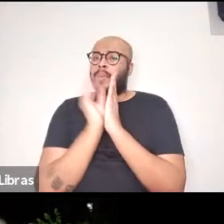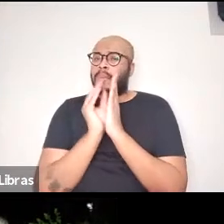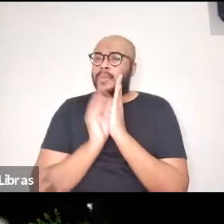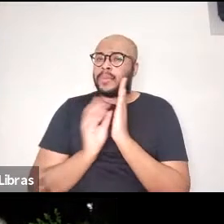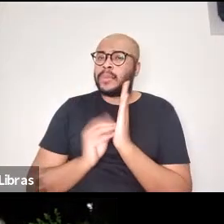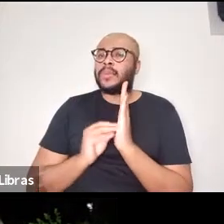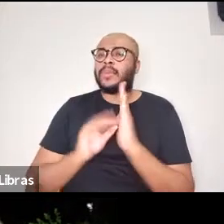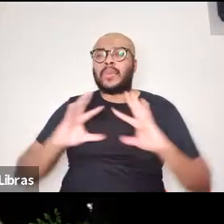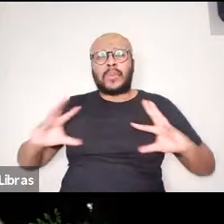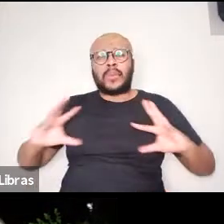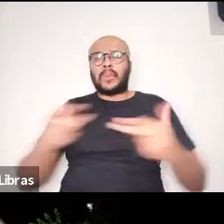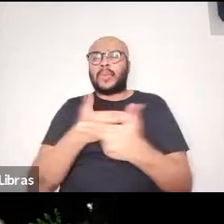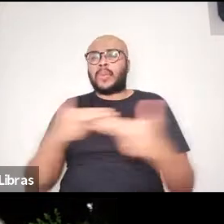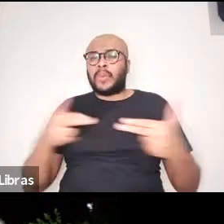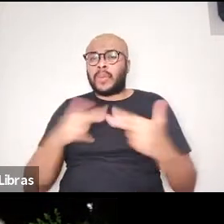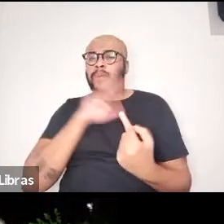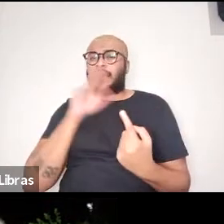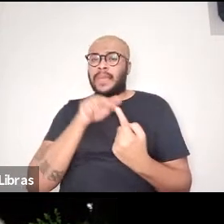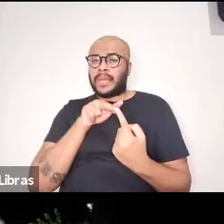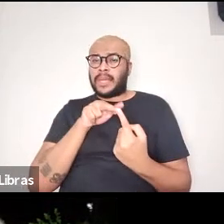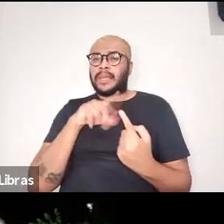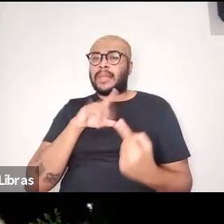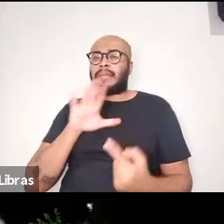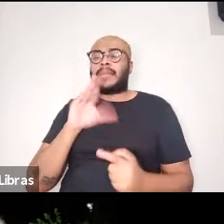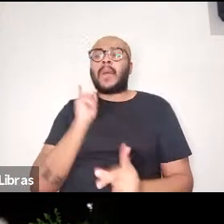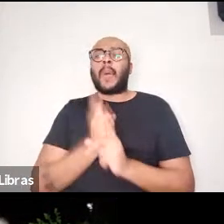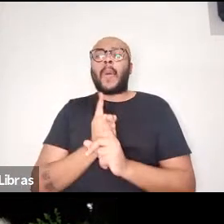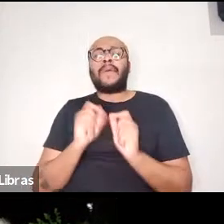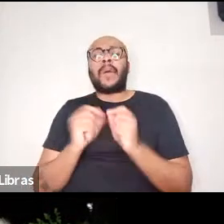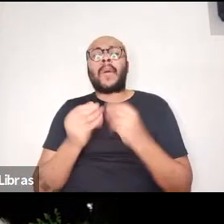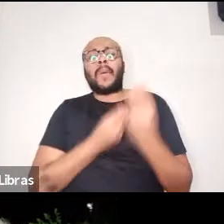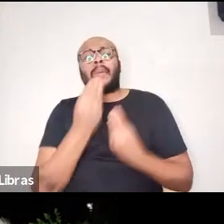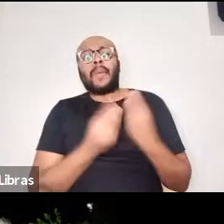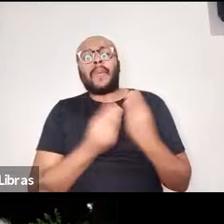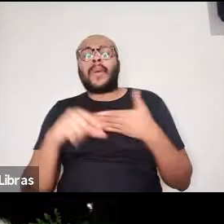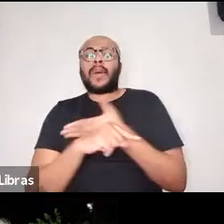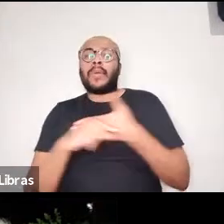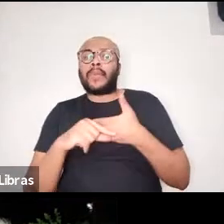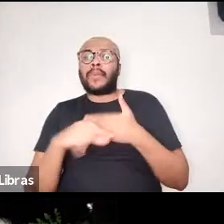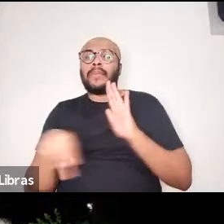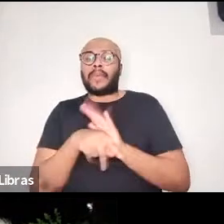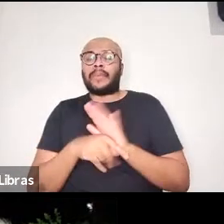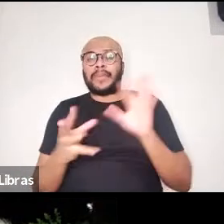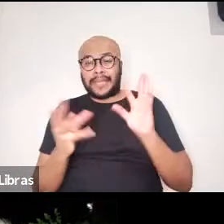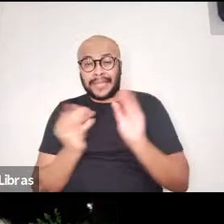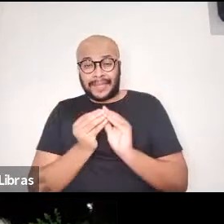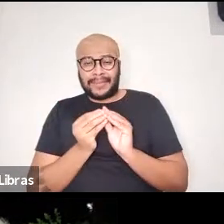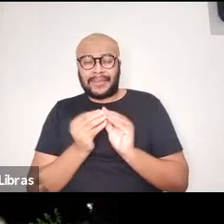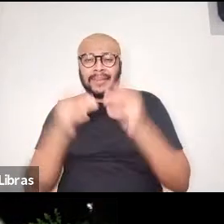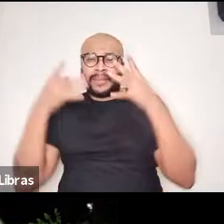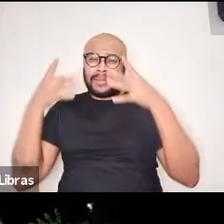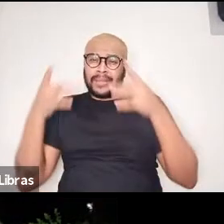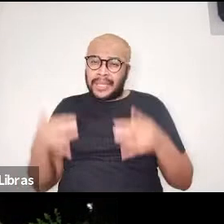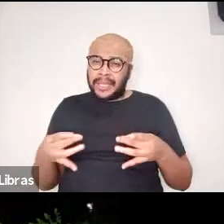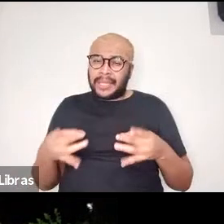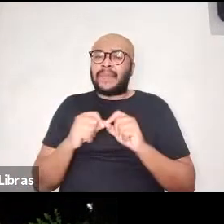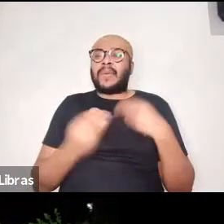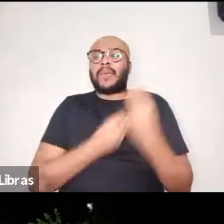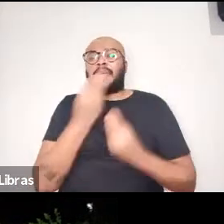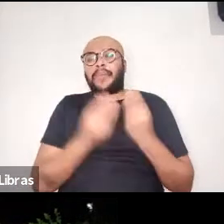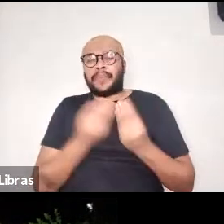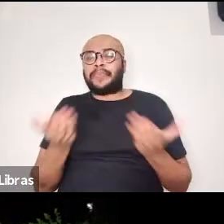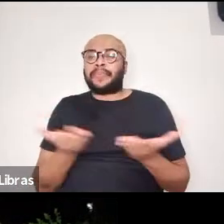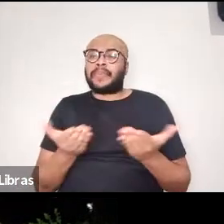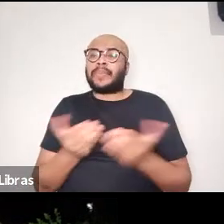matrizes de referência, mas esse encontro se dá também com o autor da resenha, chamando, chamando aí